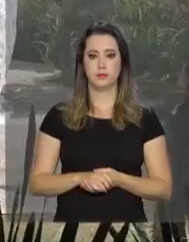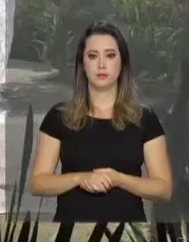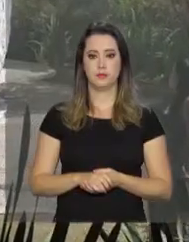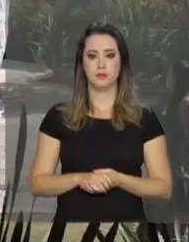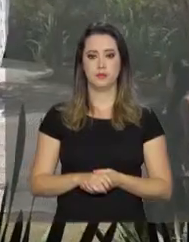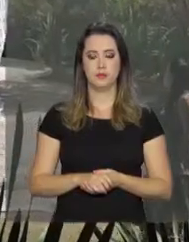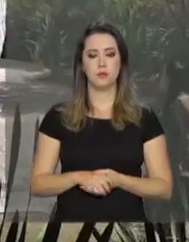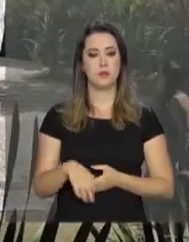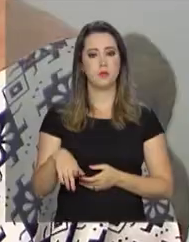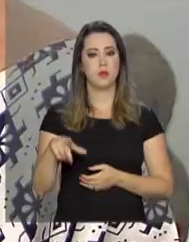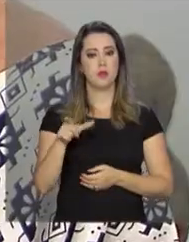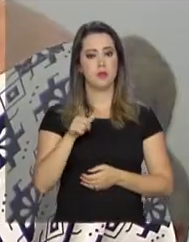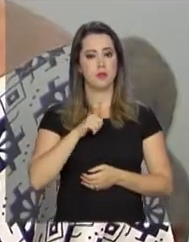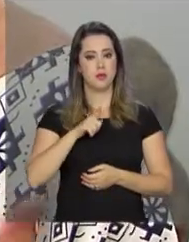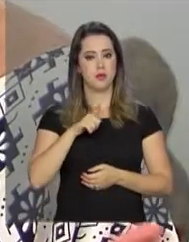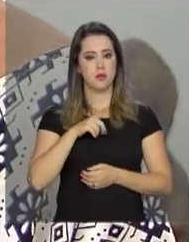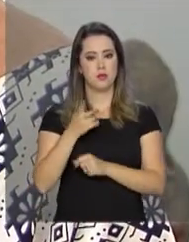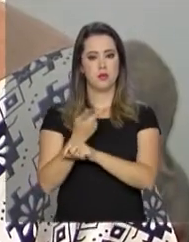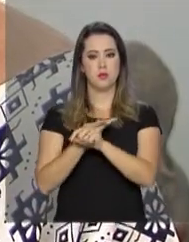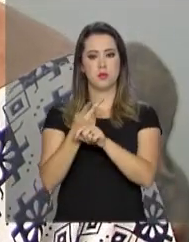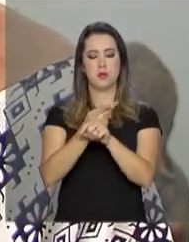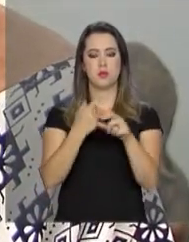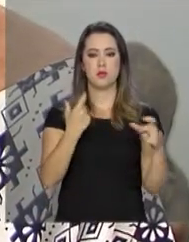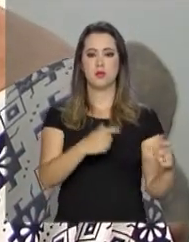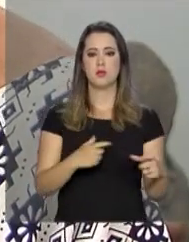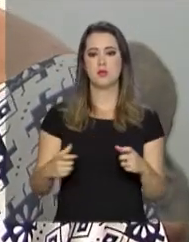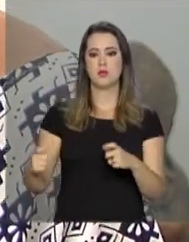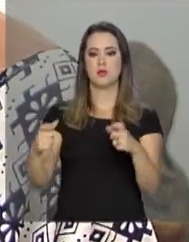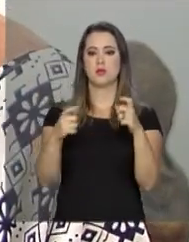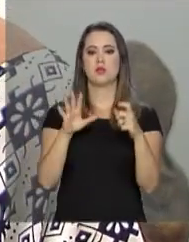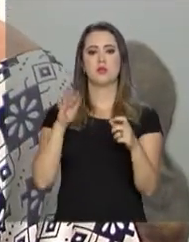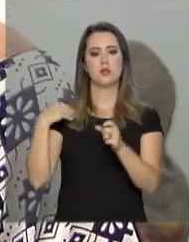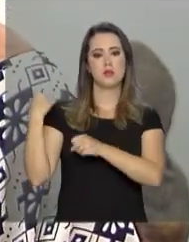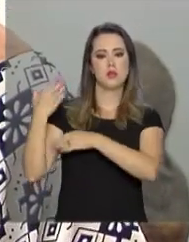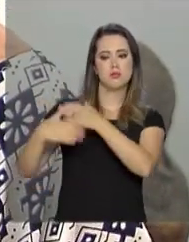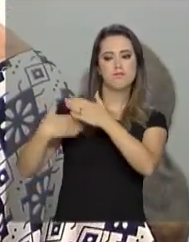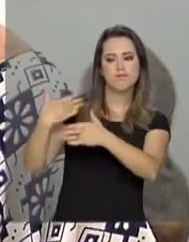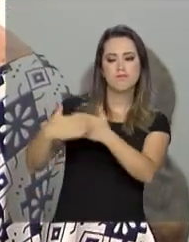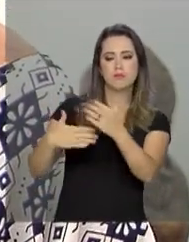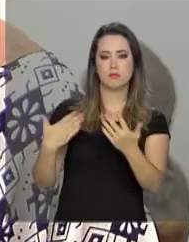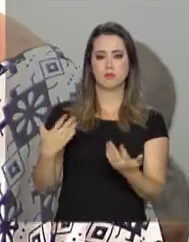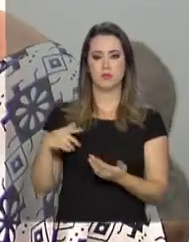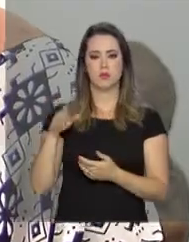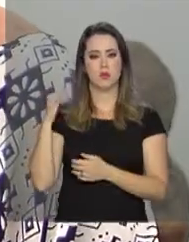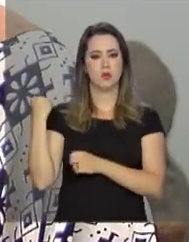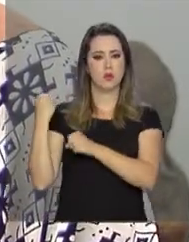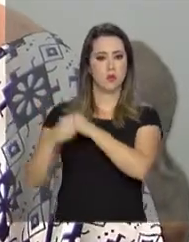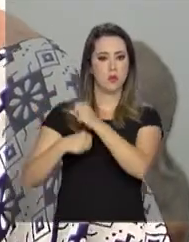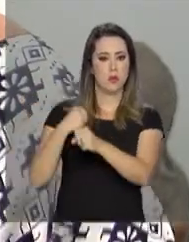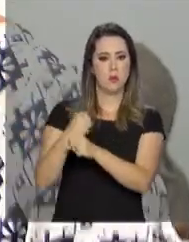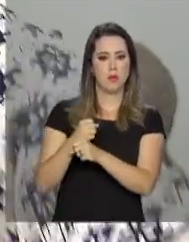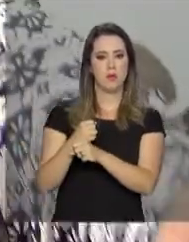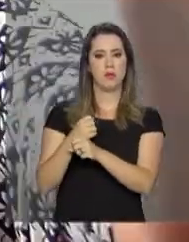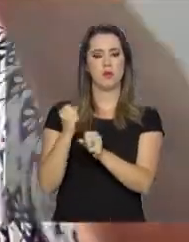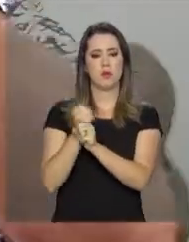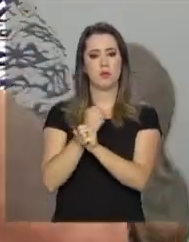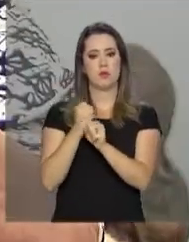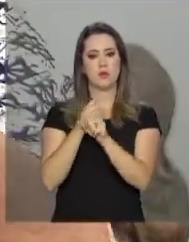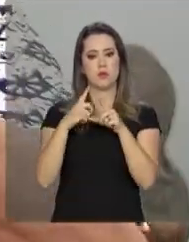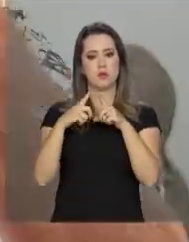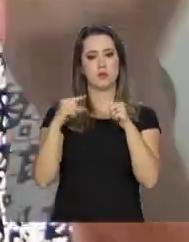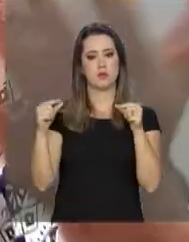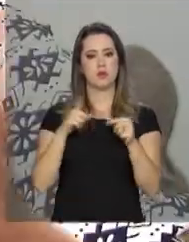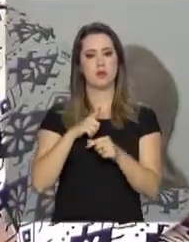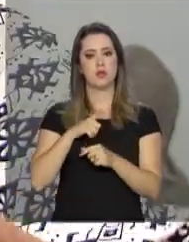Existe uma busca por essa região aqui há muitos anos, né? Já desde que construíram Brasília e fizeram essa